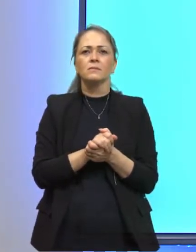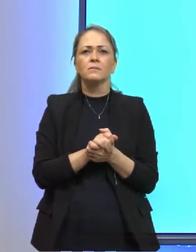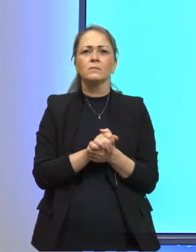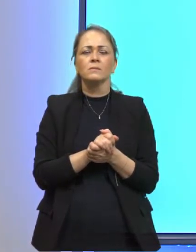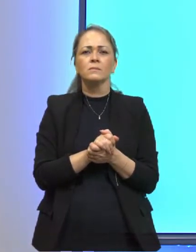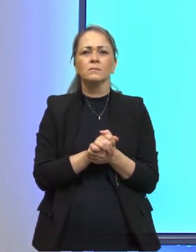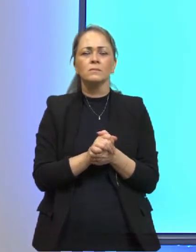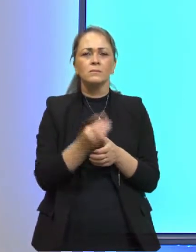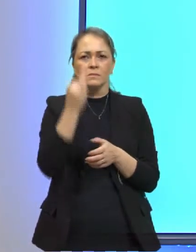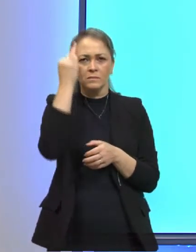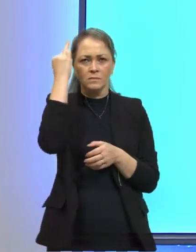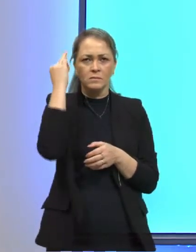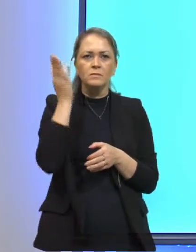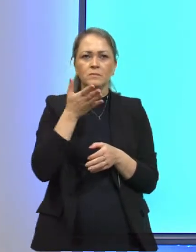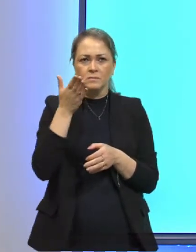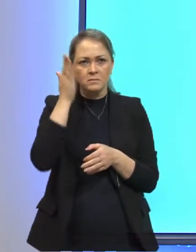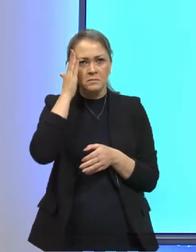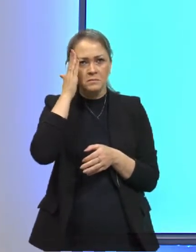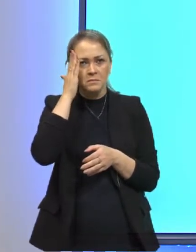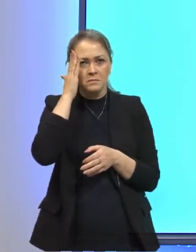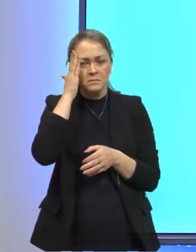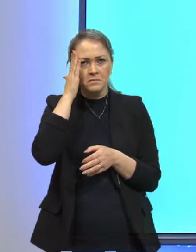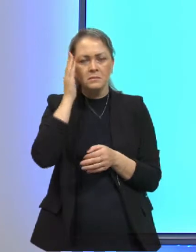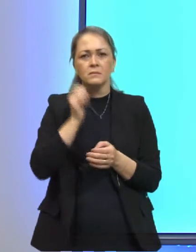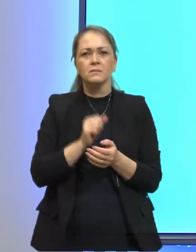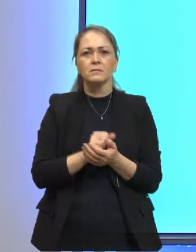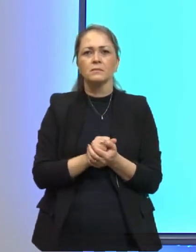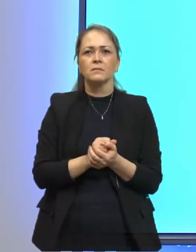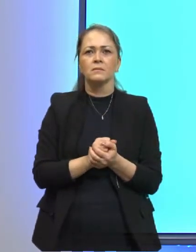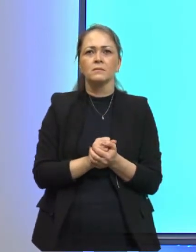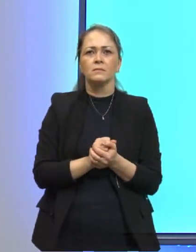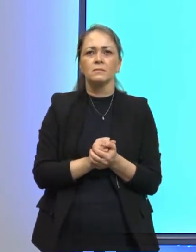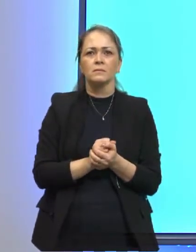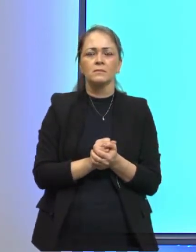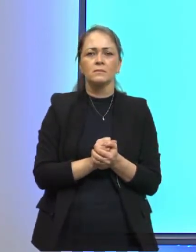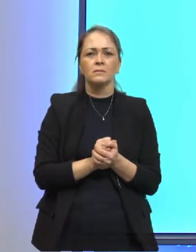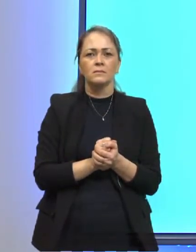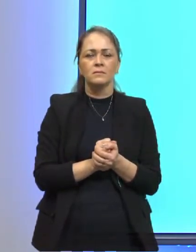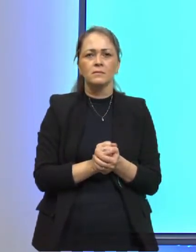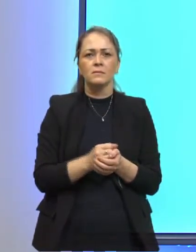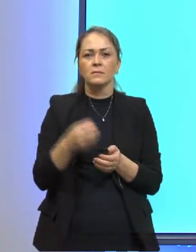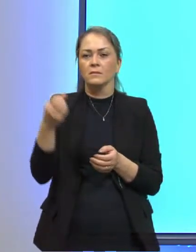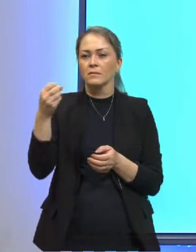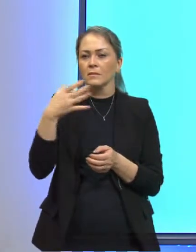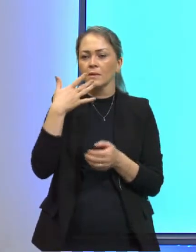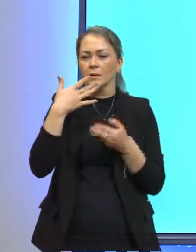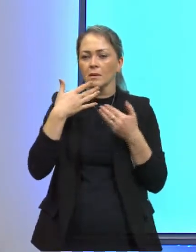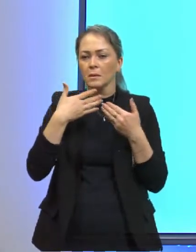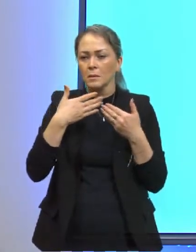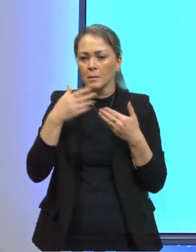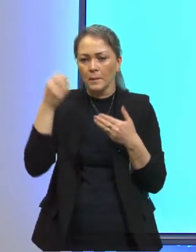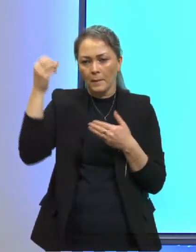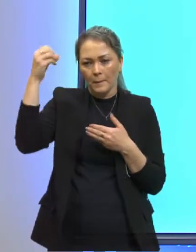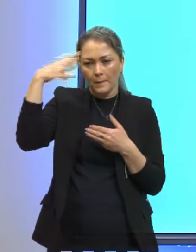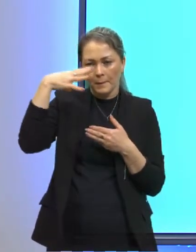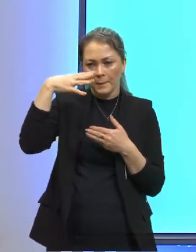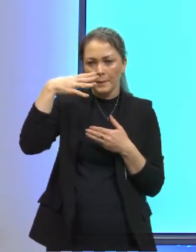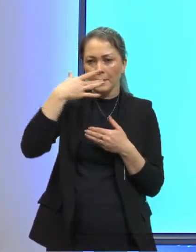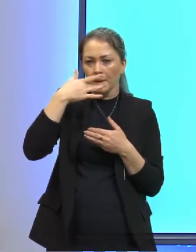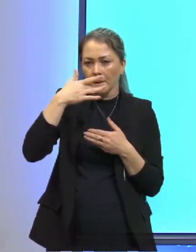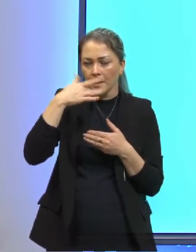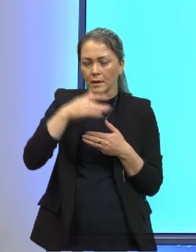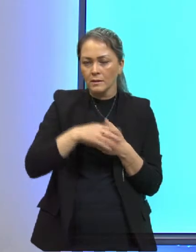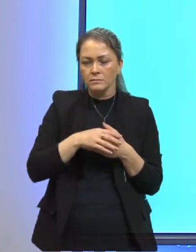o Newton já sabia disso. Que a luz branca, ela é composta por